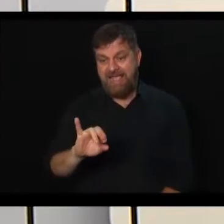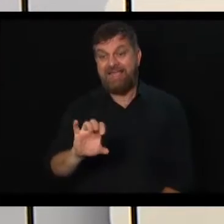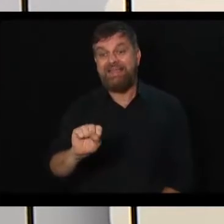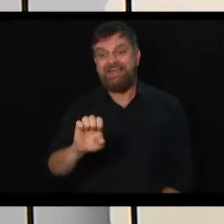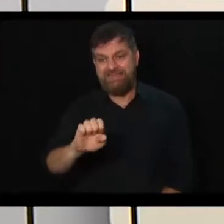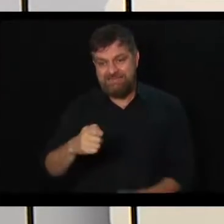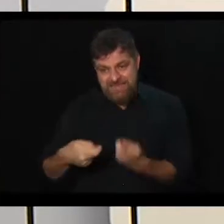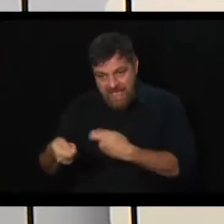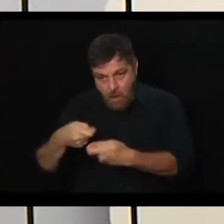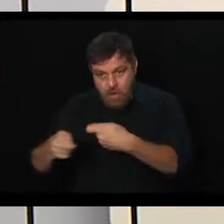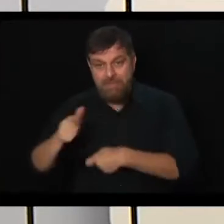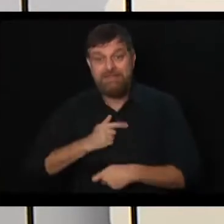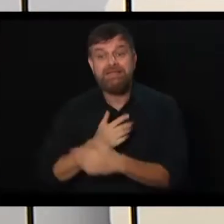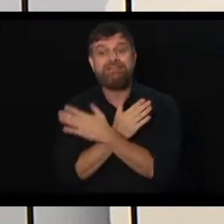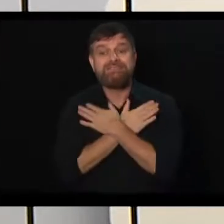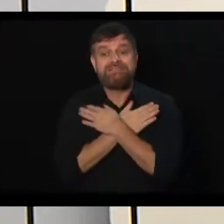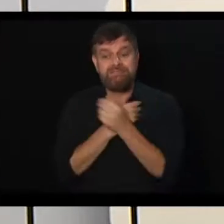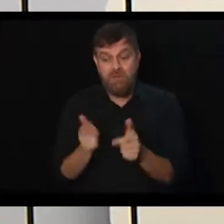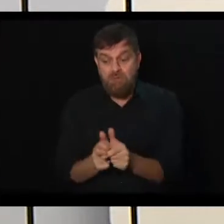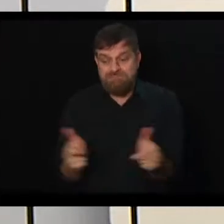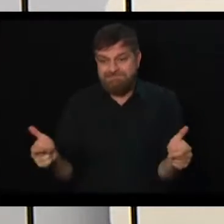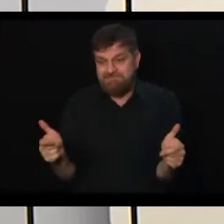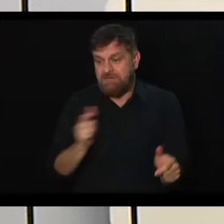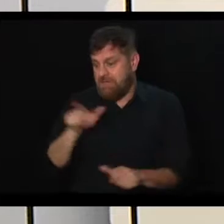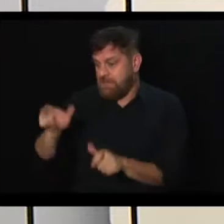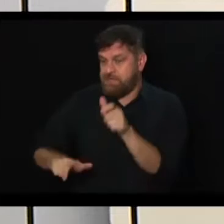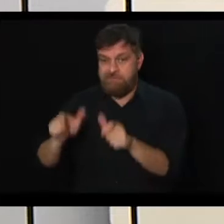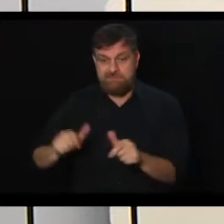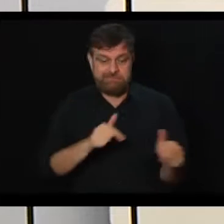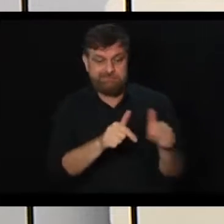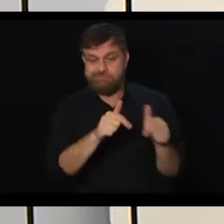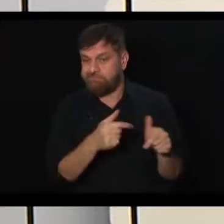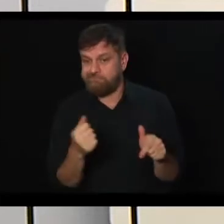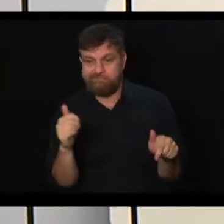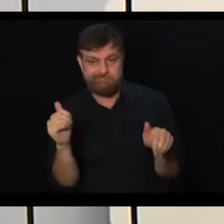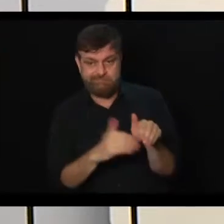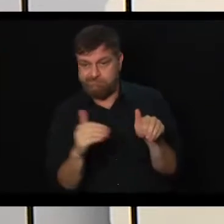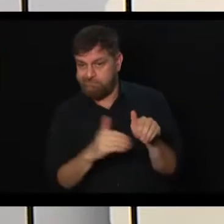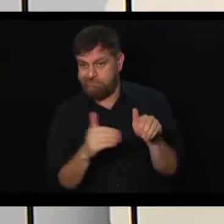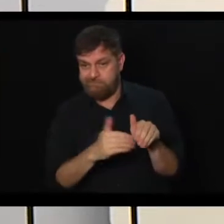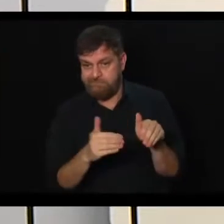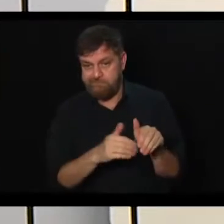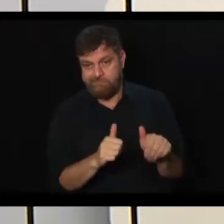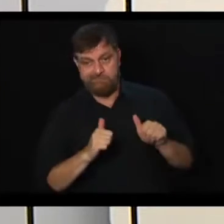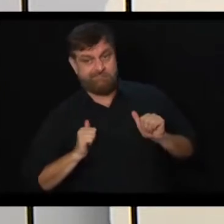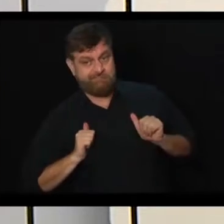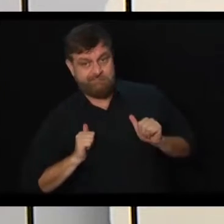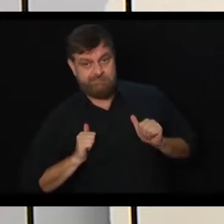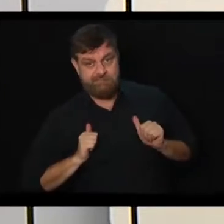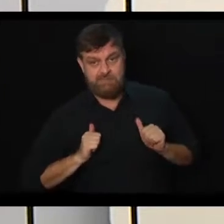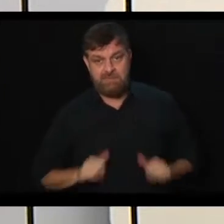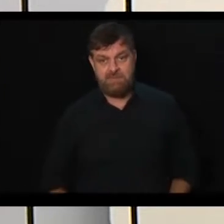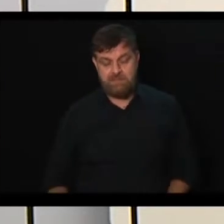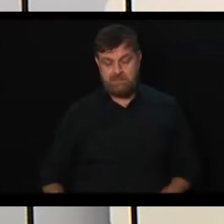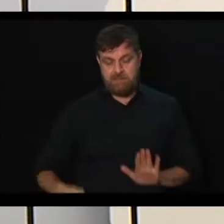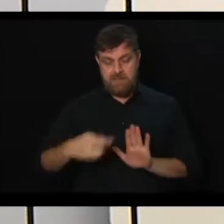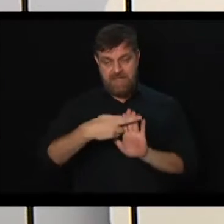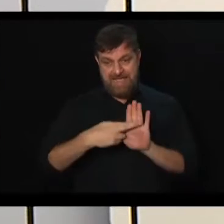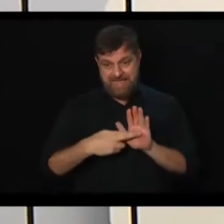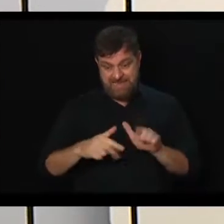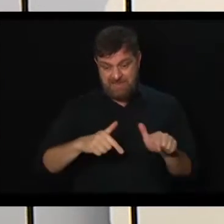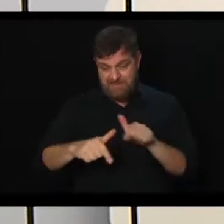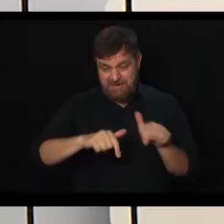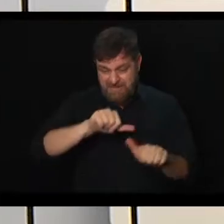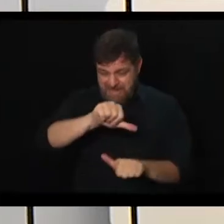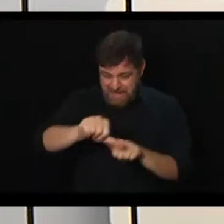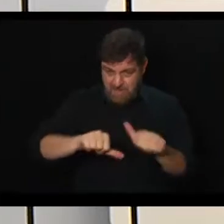pessoas saem do mundo do trabalho, deixam de contribuir e a própria reforma trabalhista, ela, ao